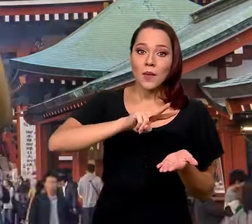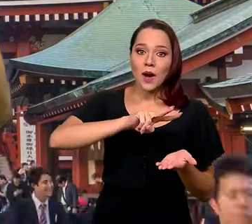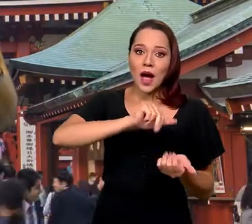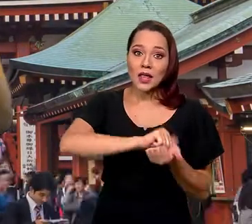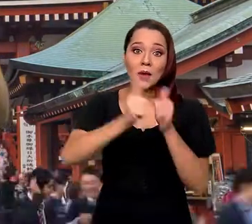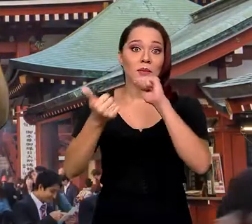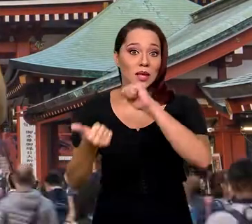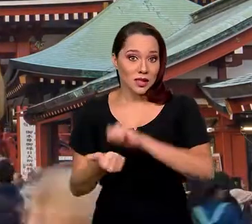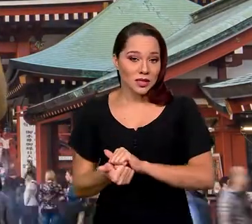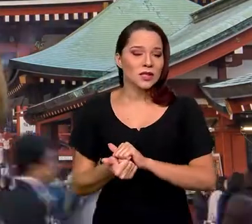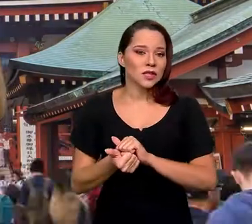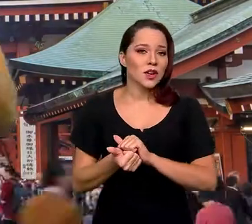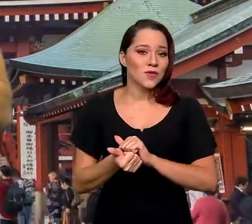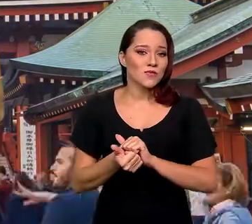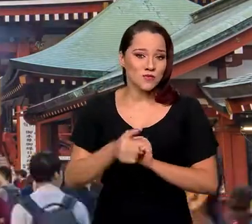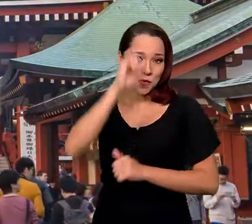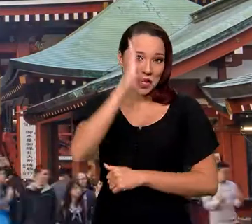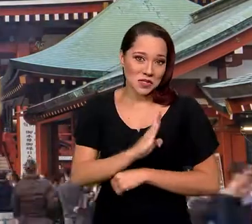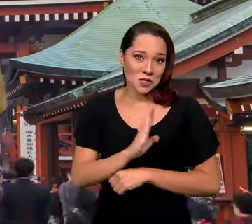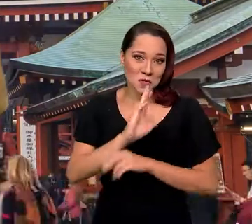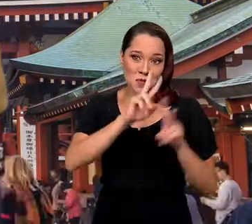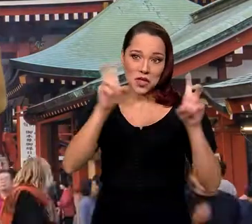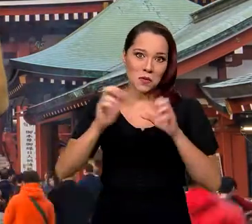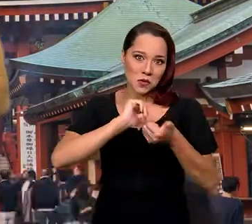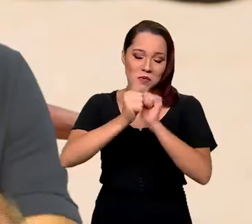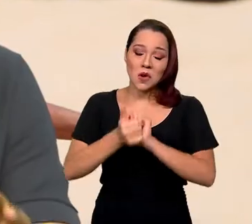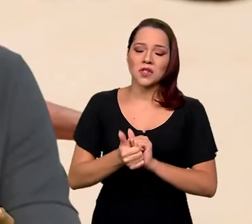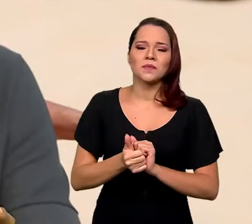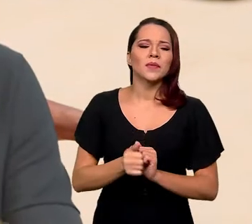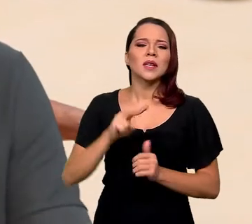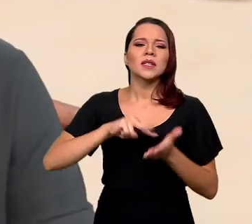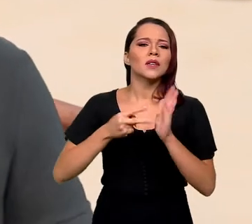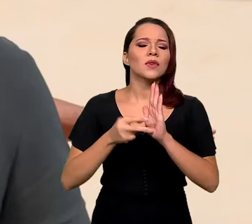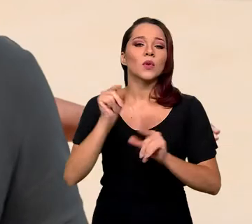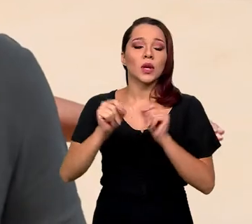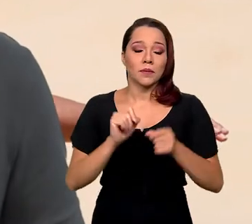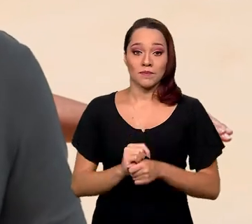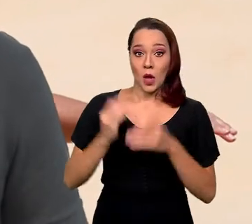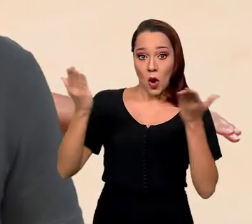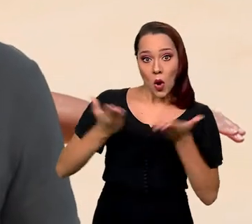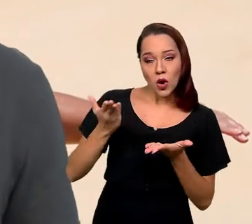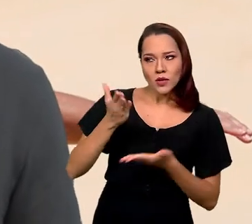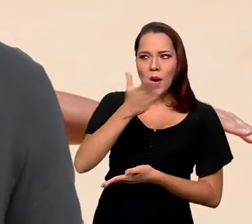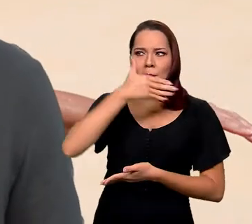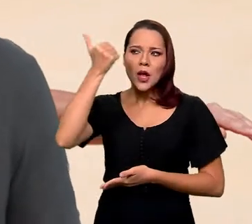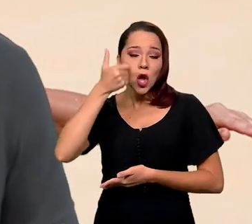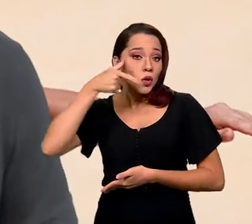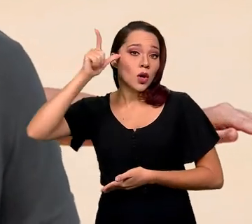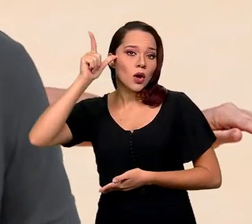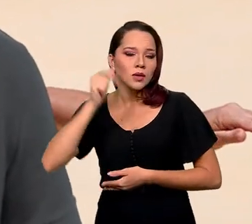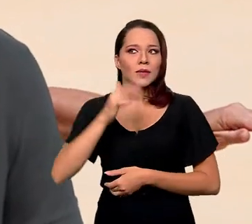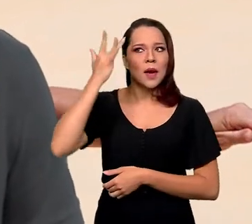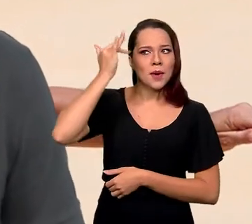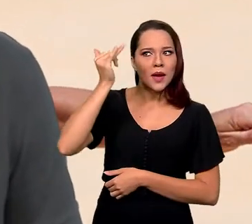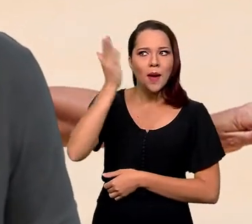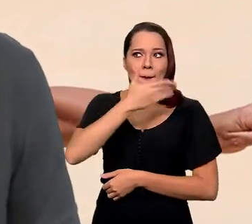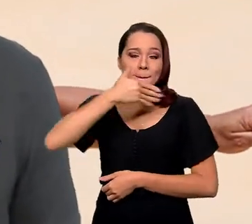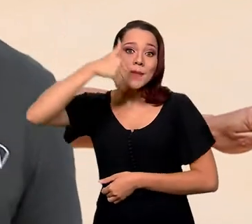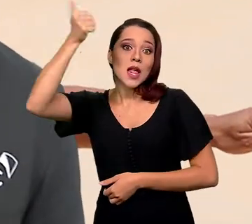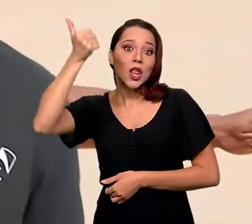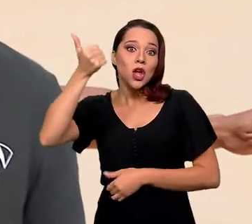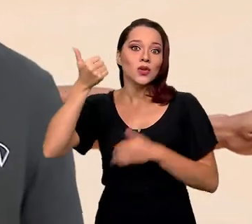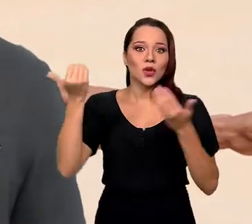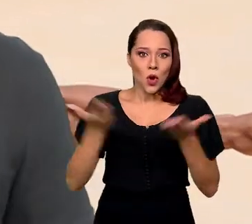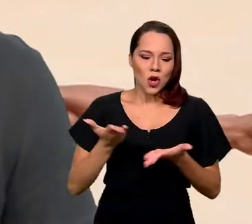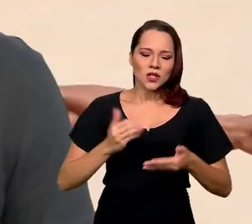uma adaptada com o jeitinho brasileiro pro esporte, né? Mas, enfim, Kaizen significa hoje melhor do que ontem, e amanhã